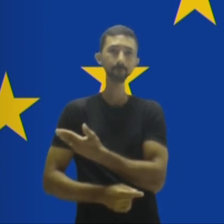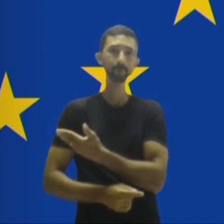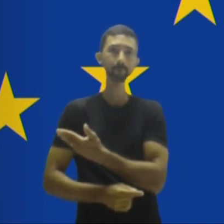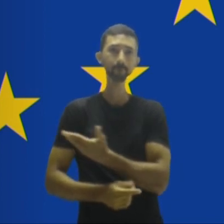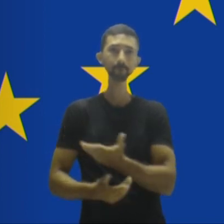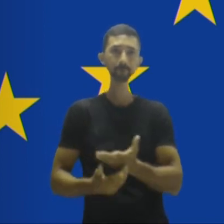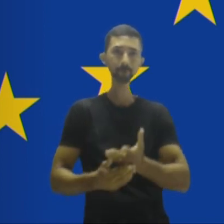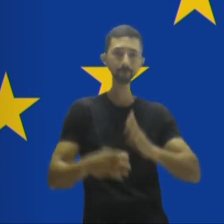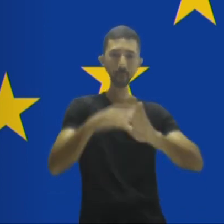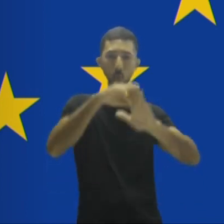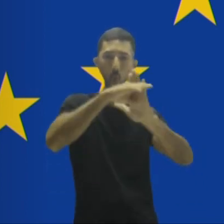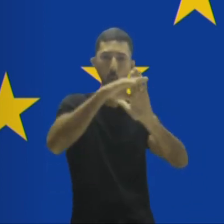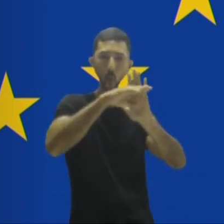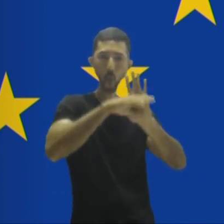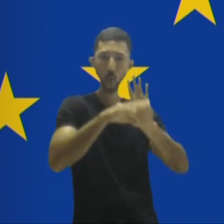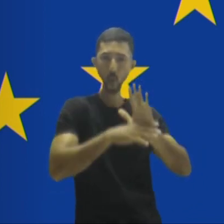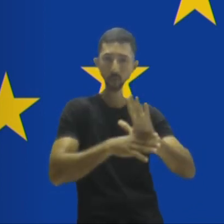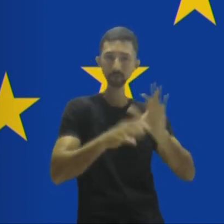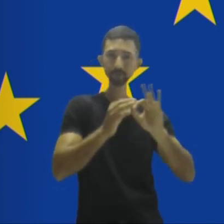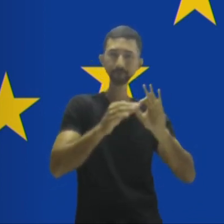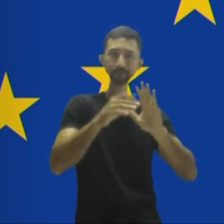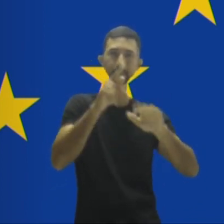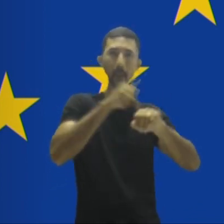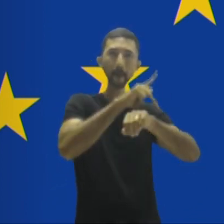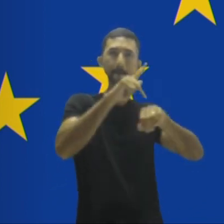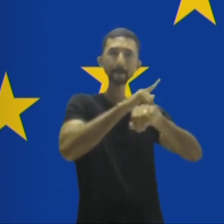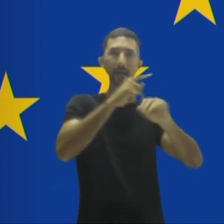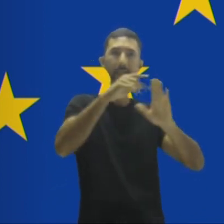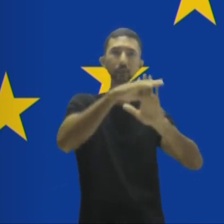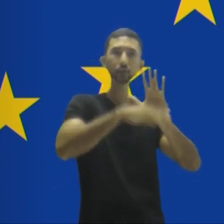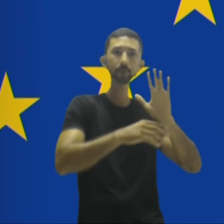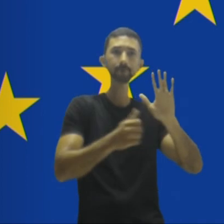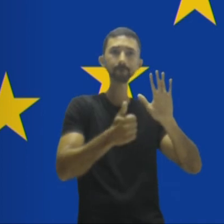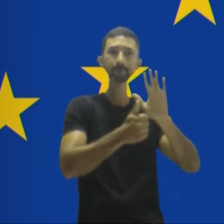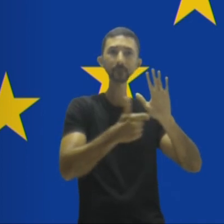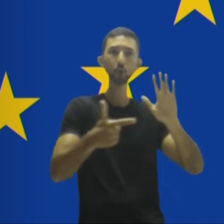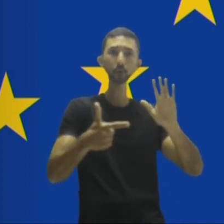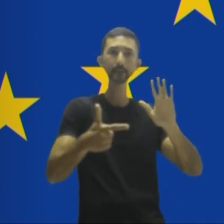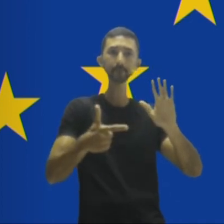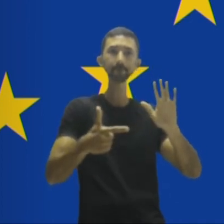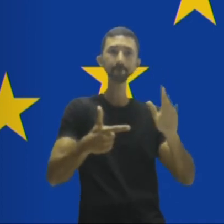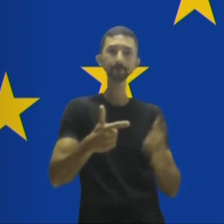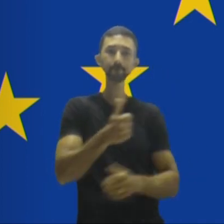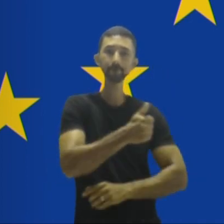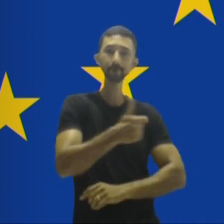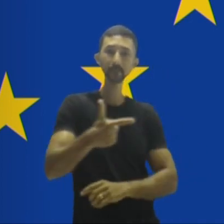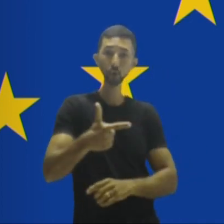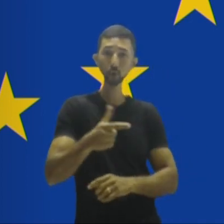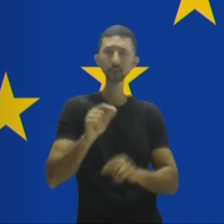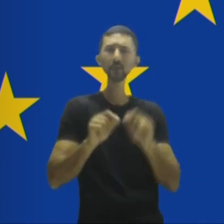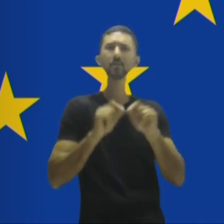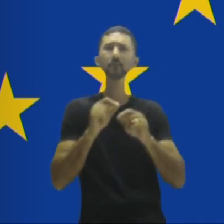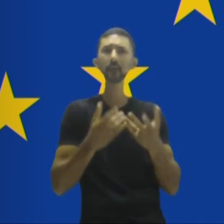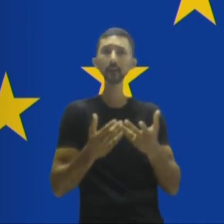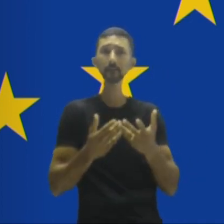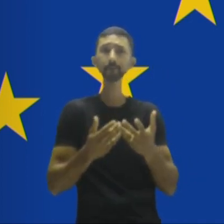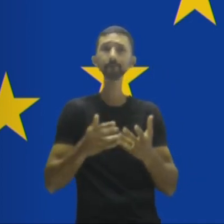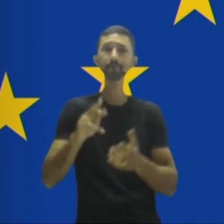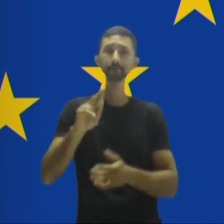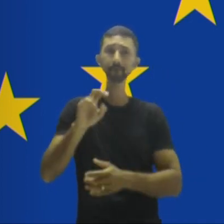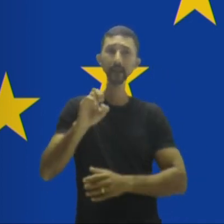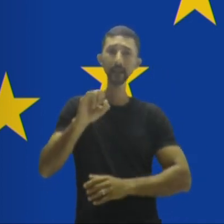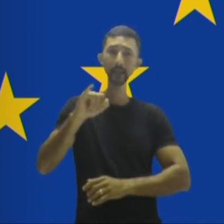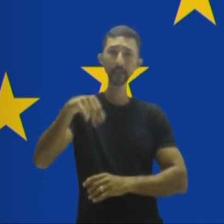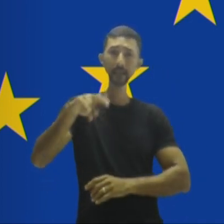na ordem, de entrada, mas observem o número doze. O número doze é justamente o Reino